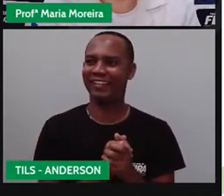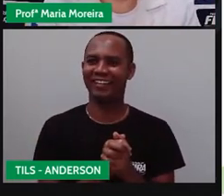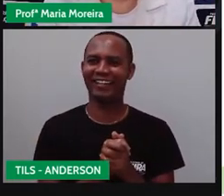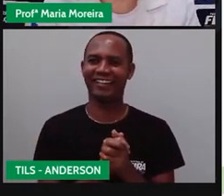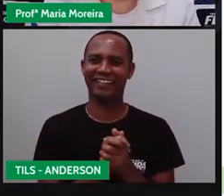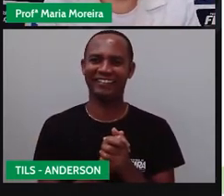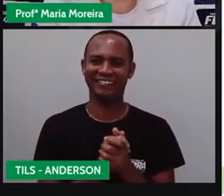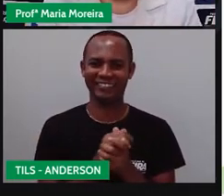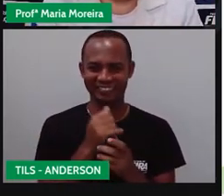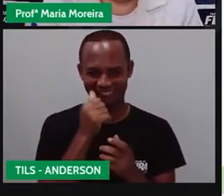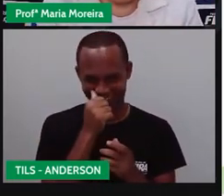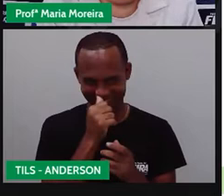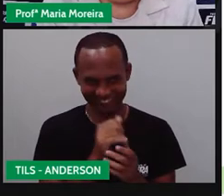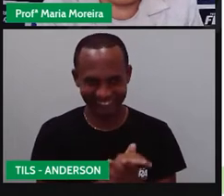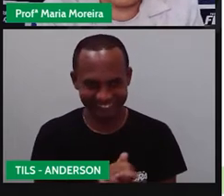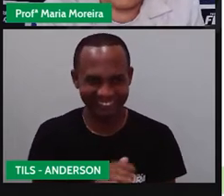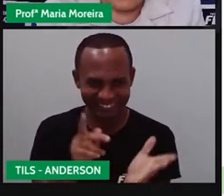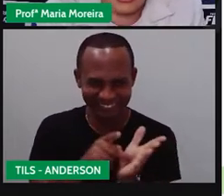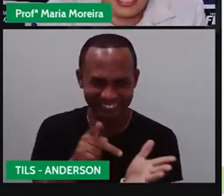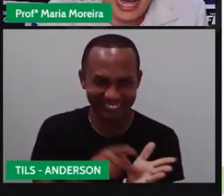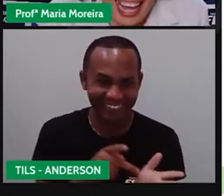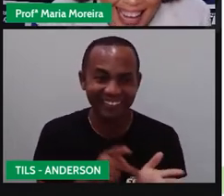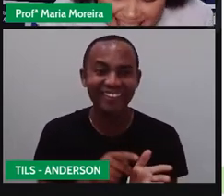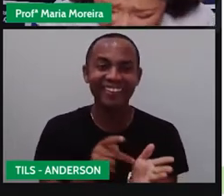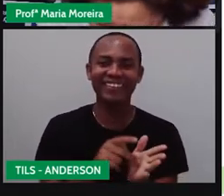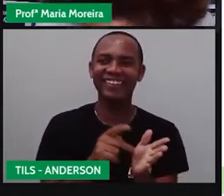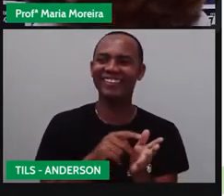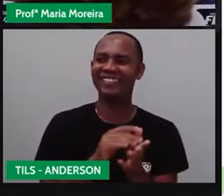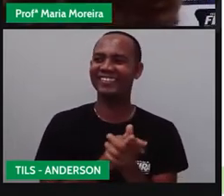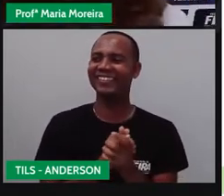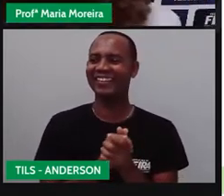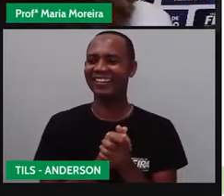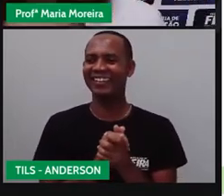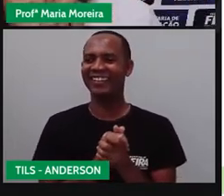fazendo Libras, não foi ele matando o Moriçoca. Ai!